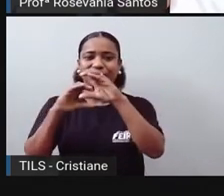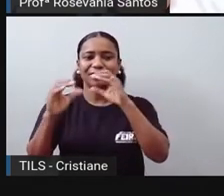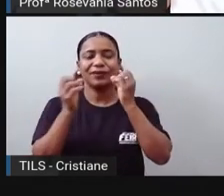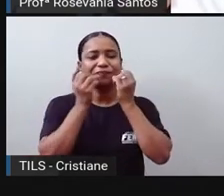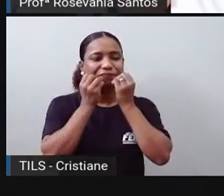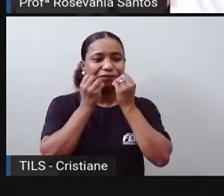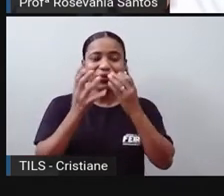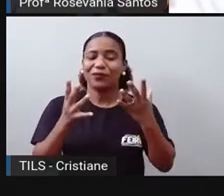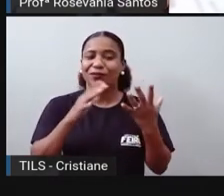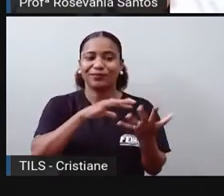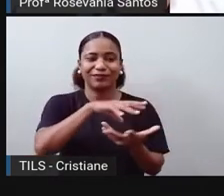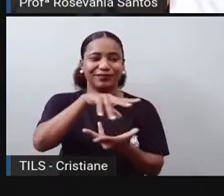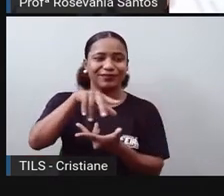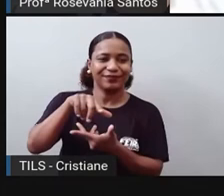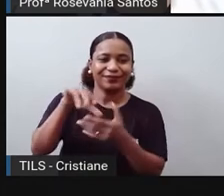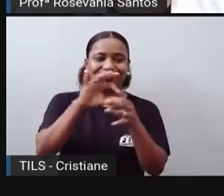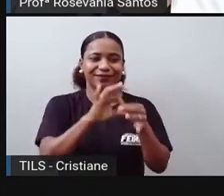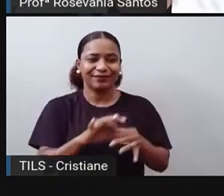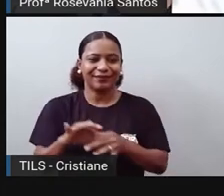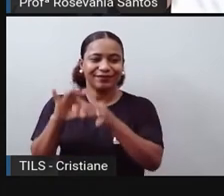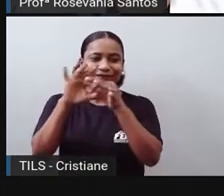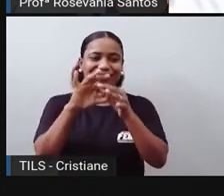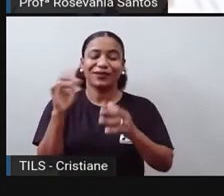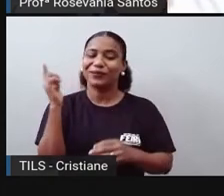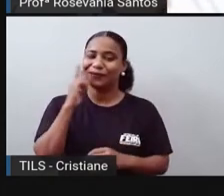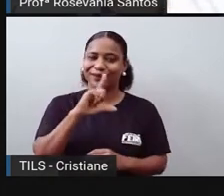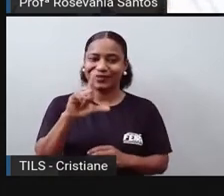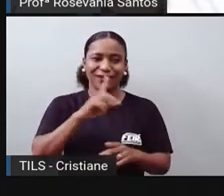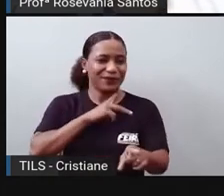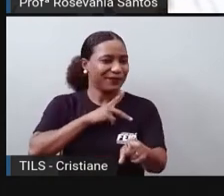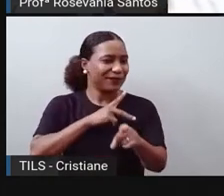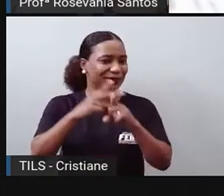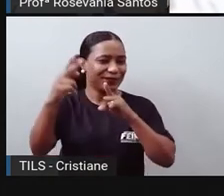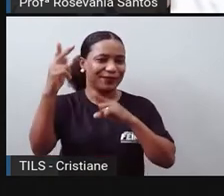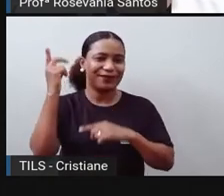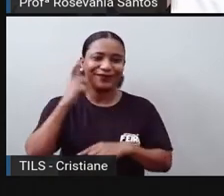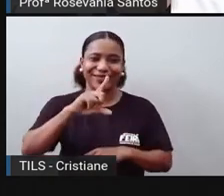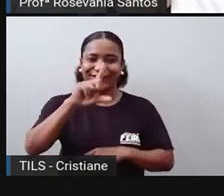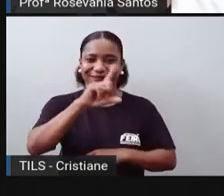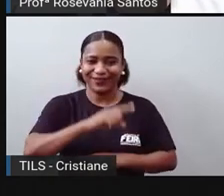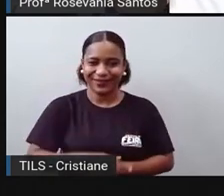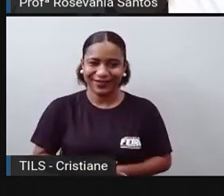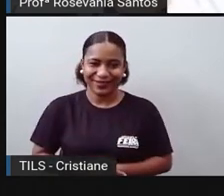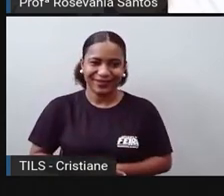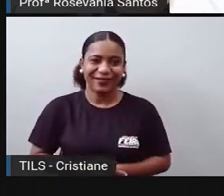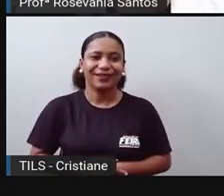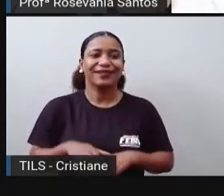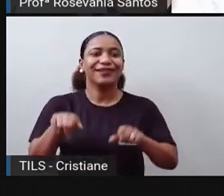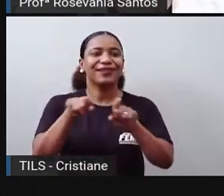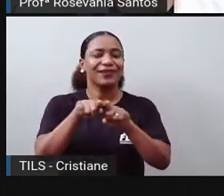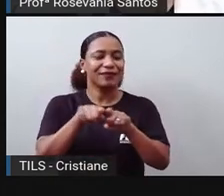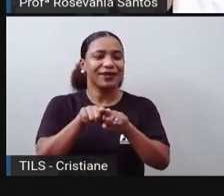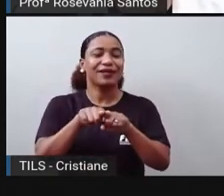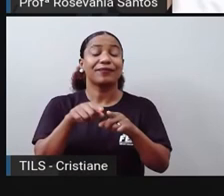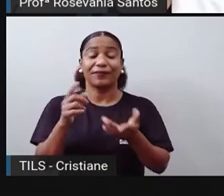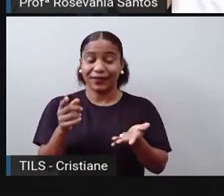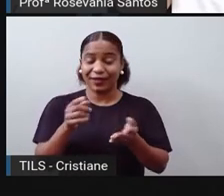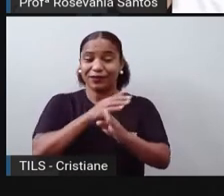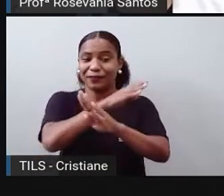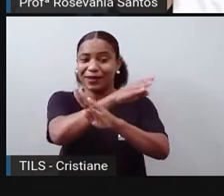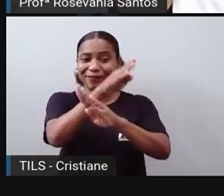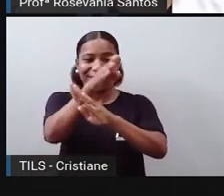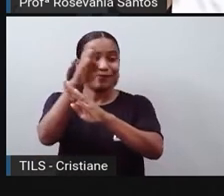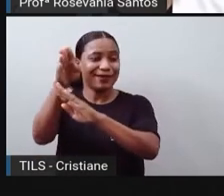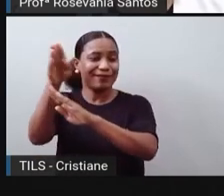globalização para a gente poder vencer esse momento tão difícil que foi aí, né, o rompimento de fronteiras, ou seja, eu